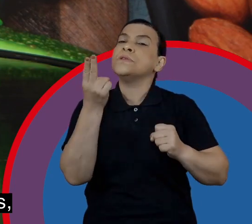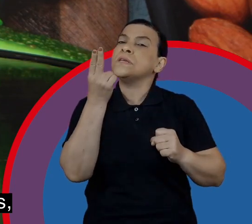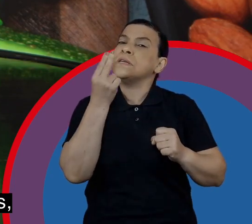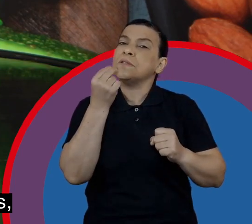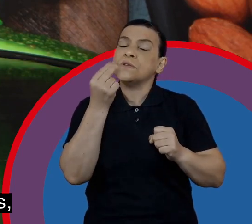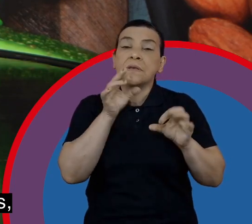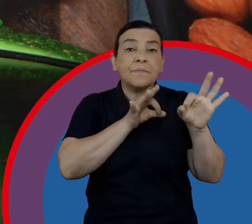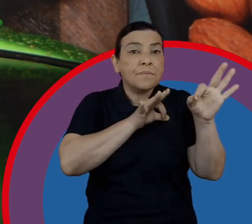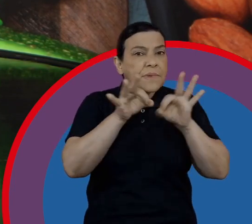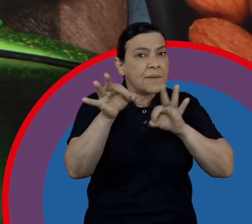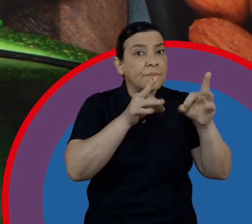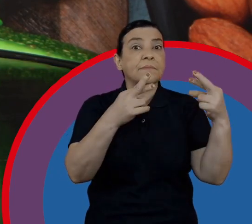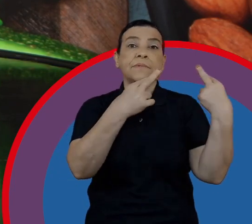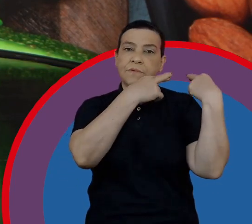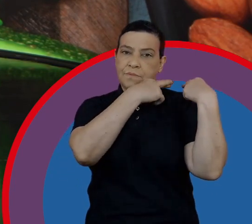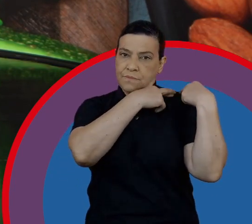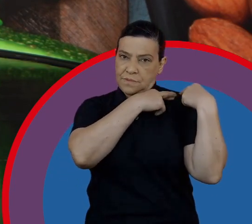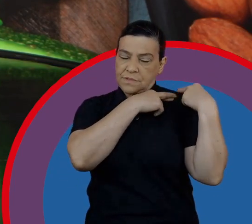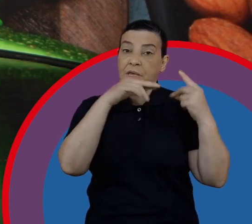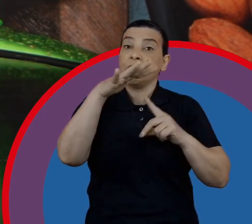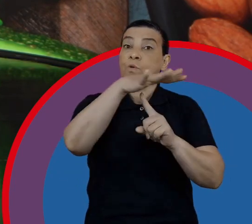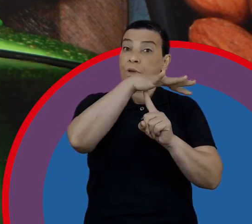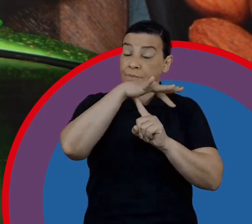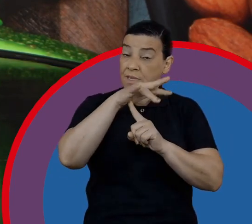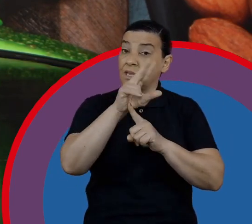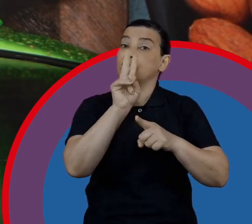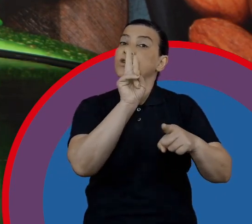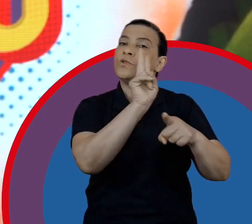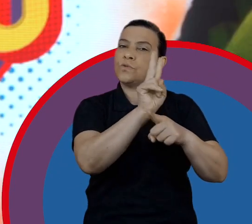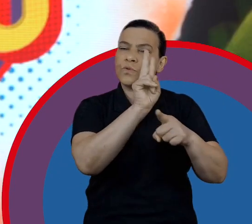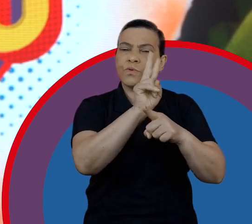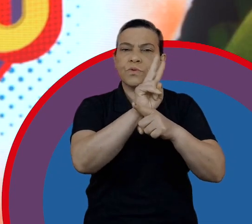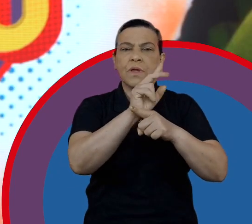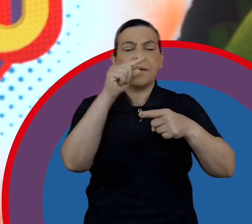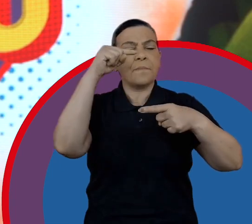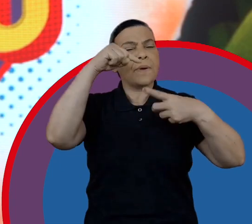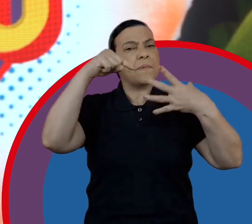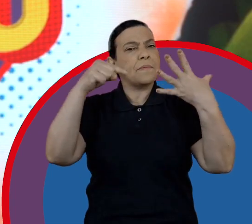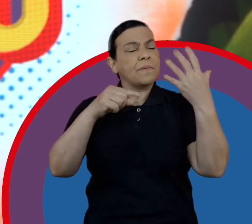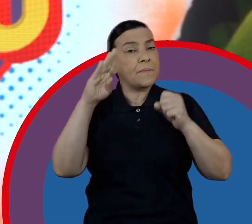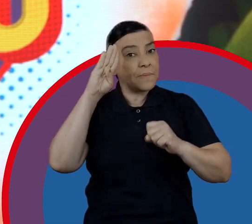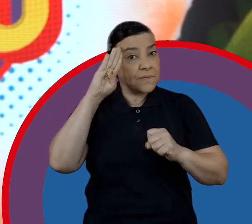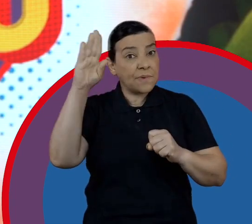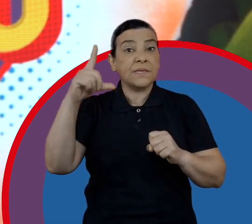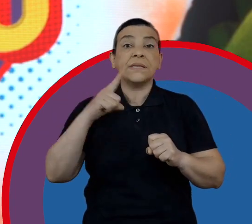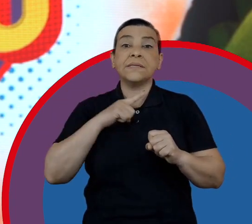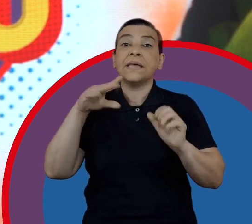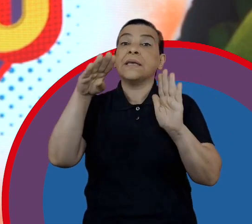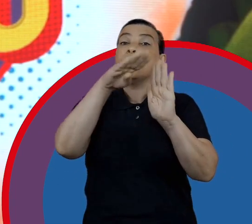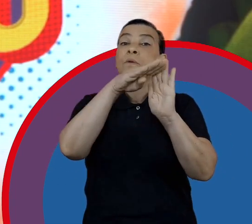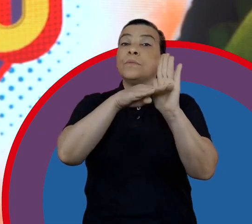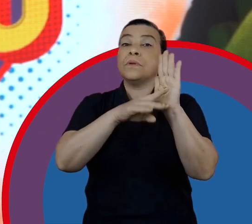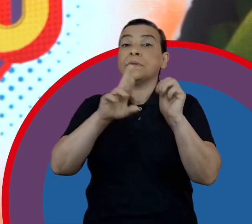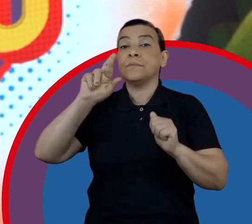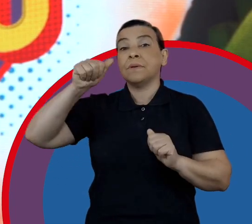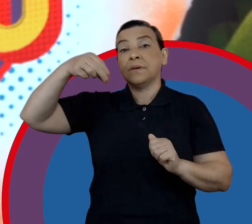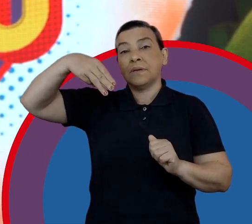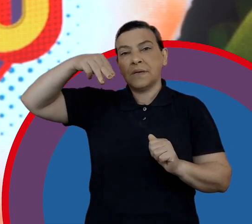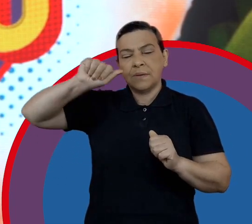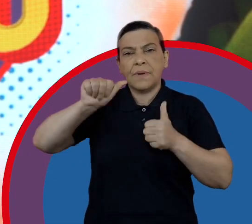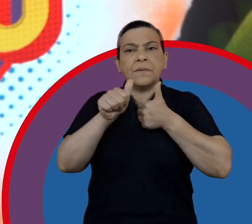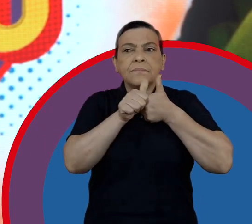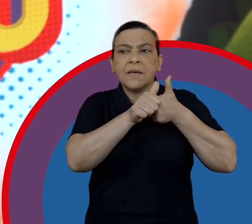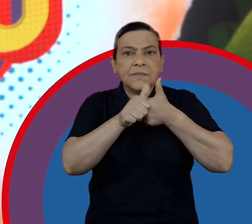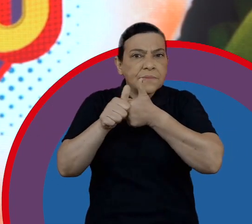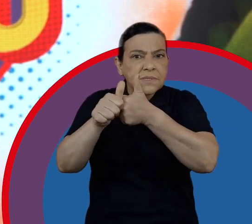seguros e nutritivos produzidos com responsabilidade socioambiental. Dentre as principais iniciativas nós temos o programa RAMA, que é o